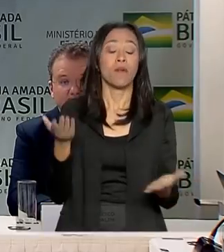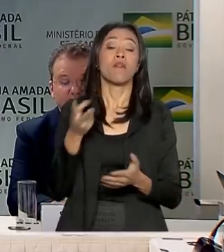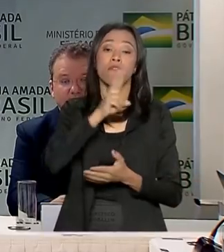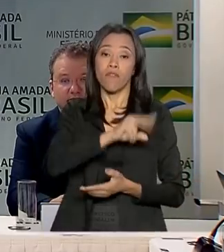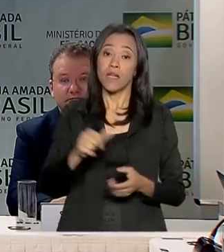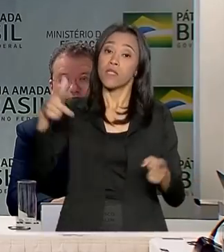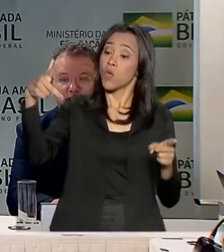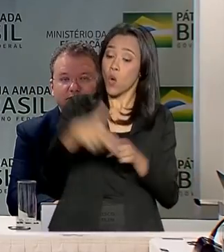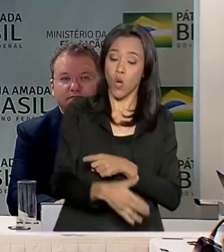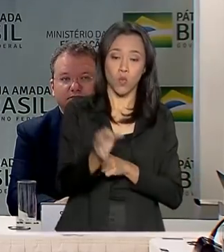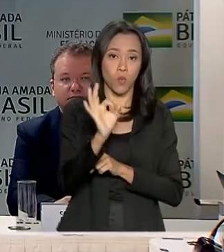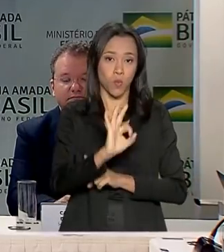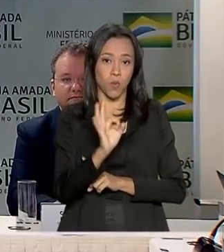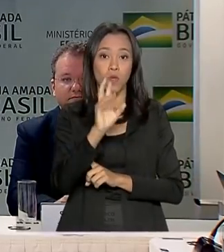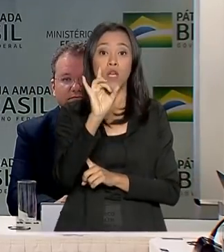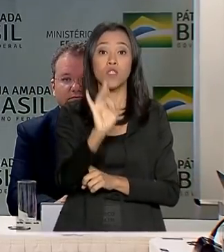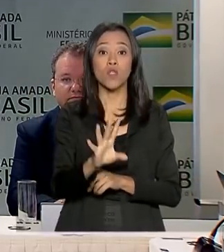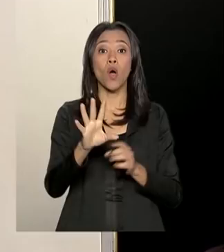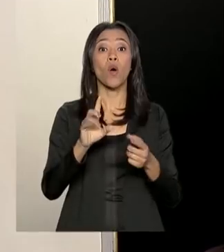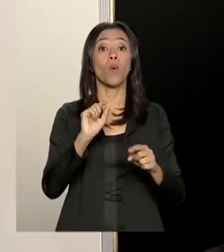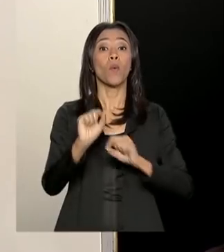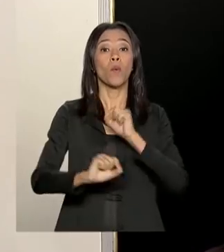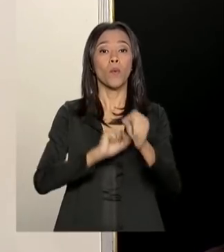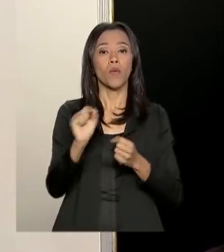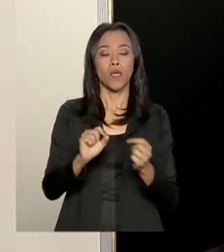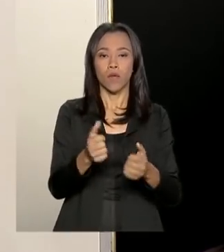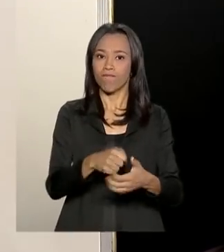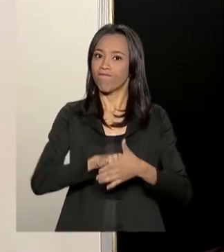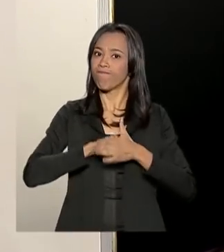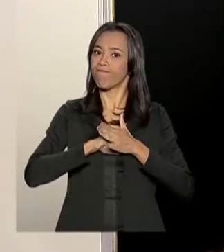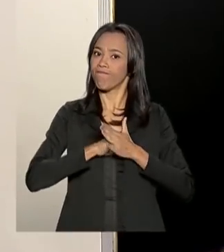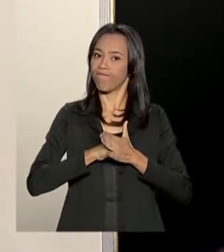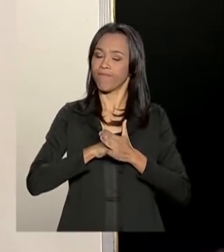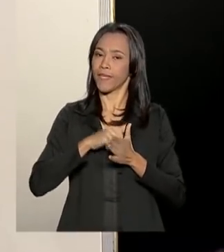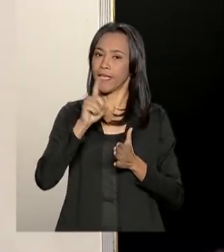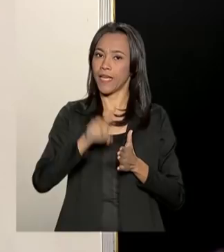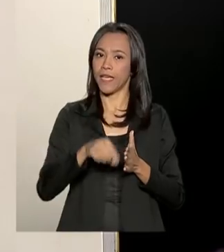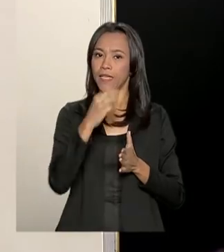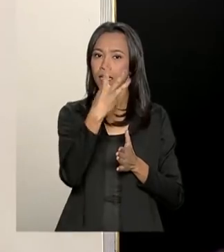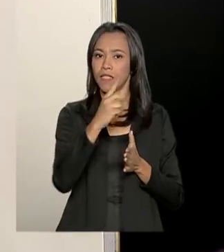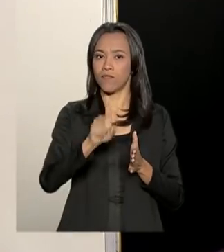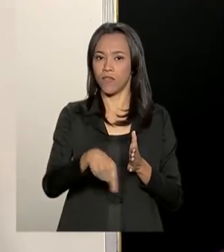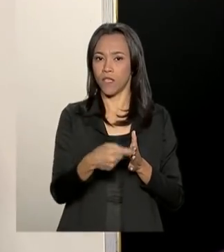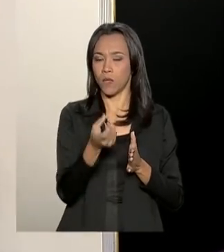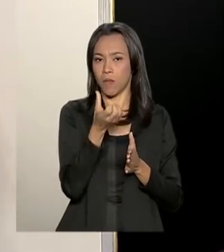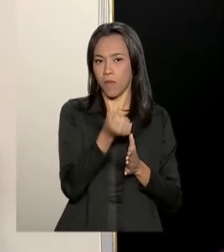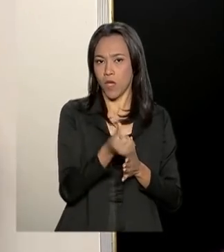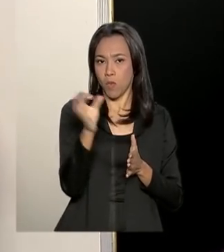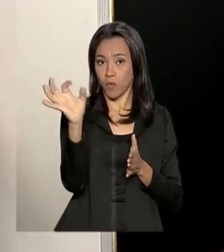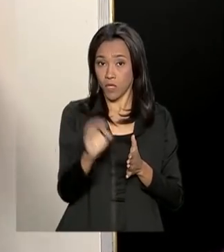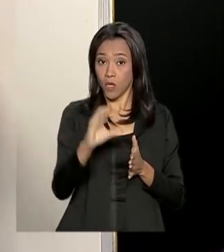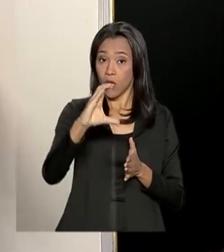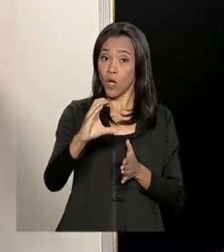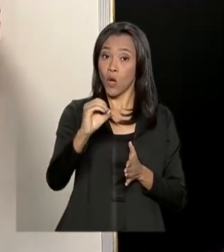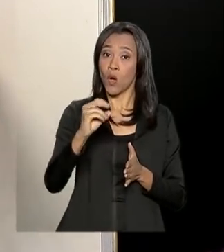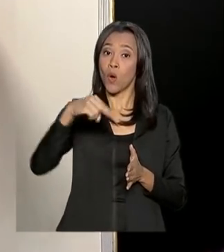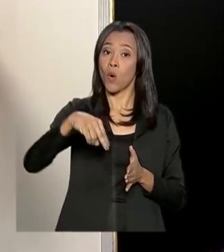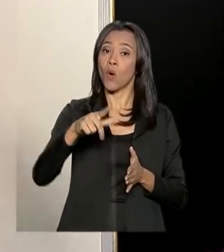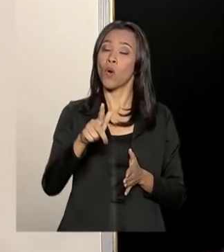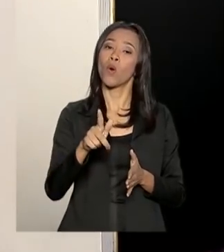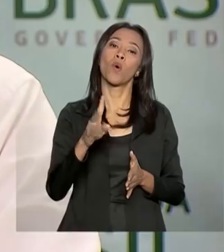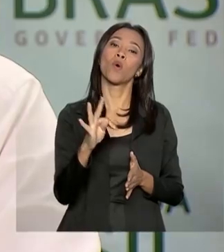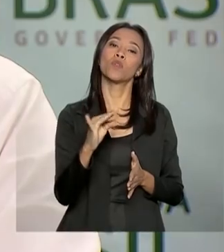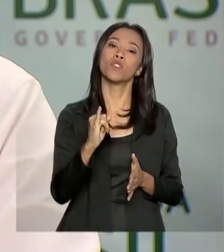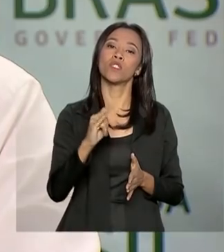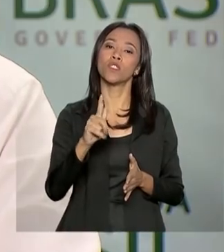e sim um contingenciamento dos recursos, que na prática representa 3,5% do orçamento total das universidades